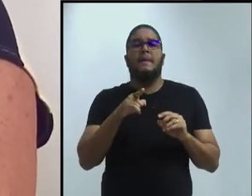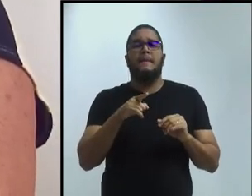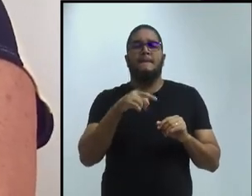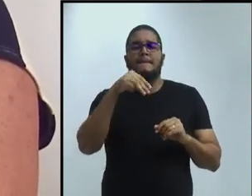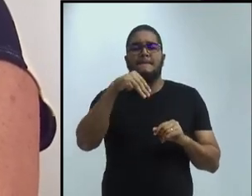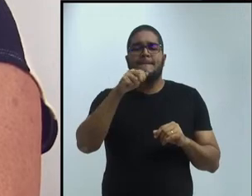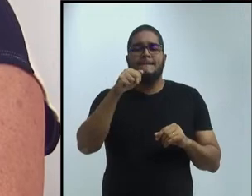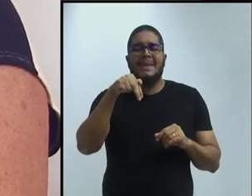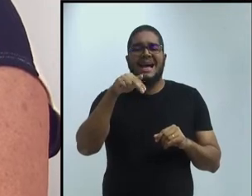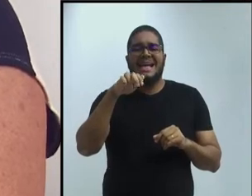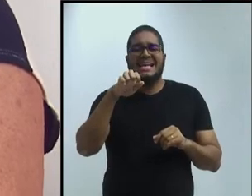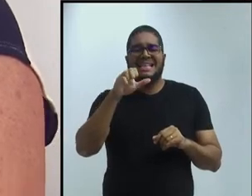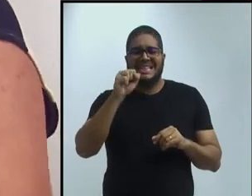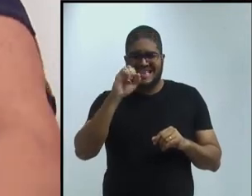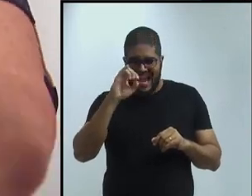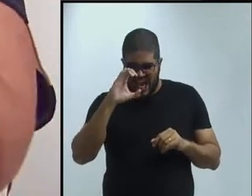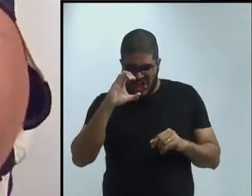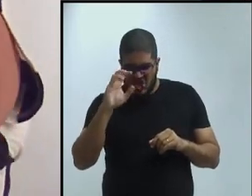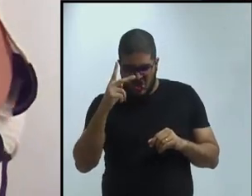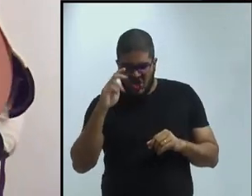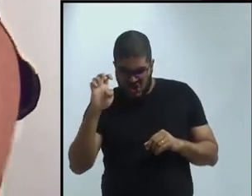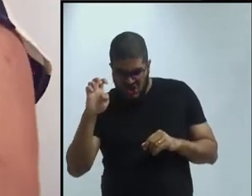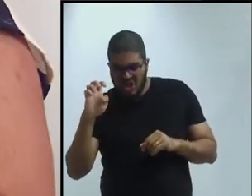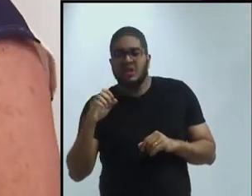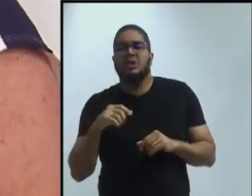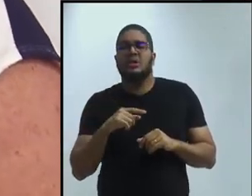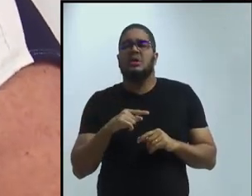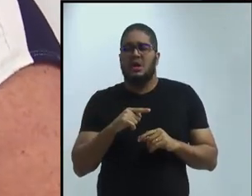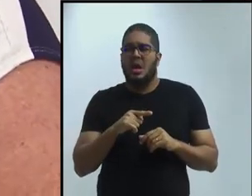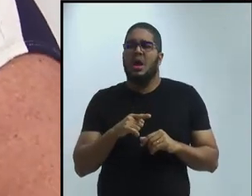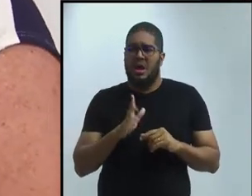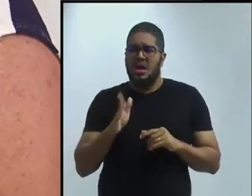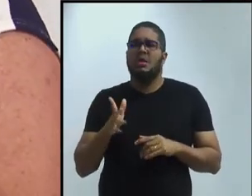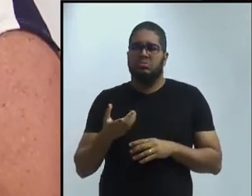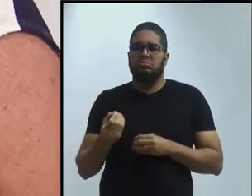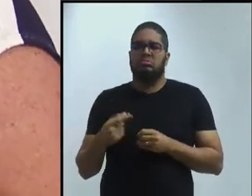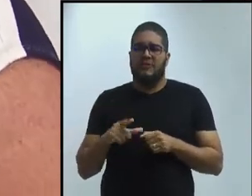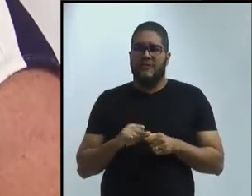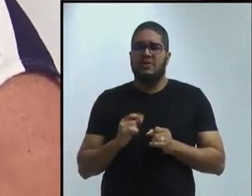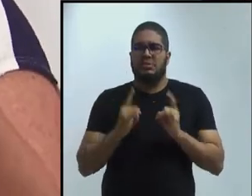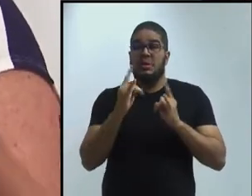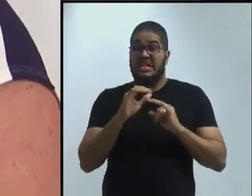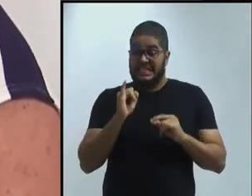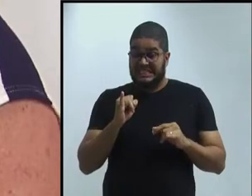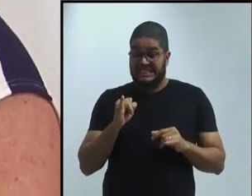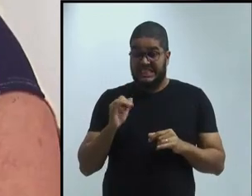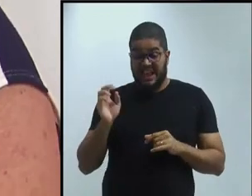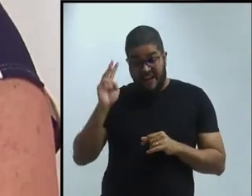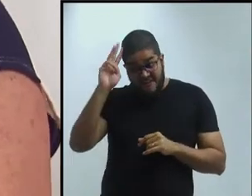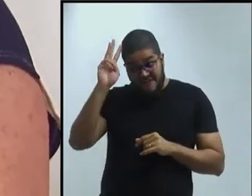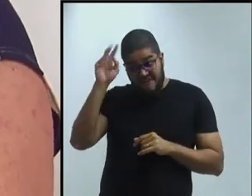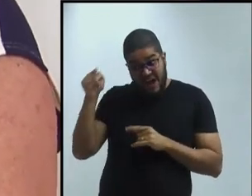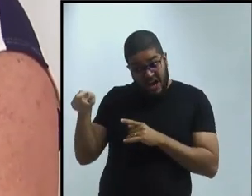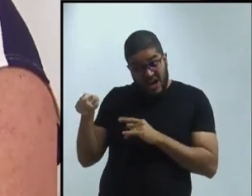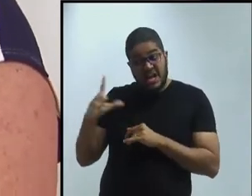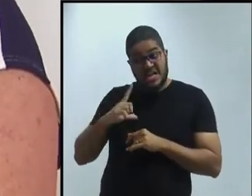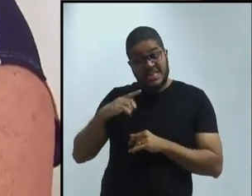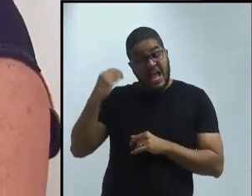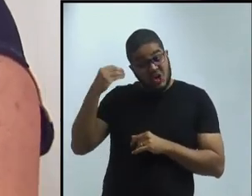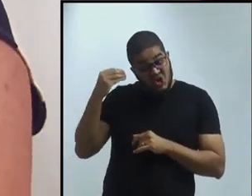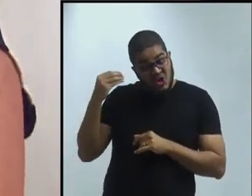E aí, se a valquíria, que tem aí toda essa história, vocês vão ouvir uma história de uma pessoa mais humana.